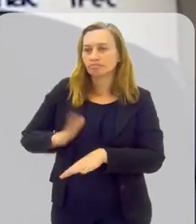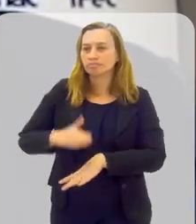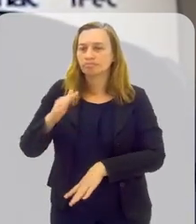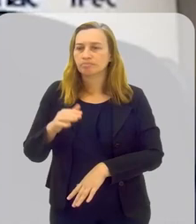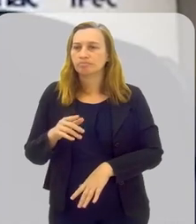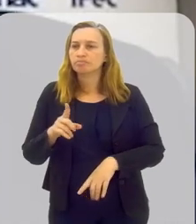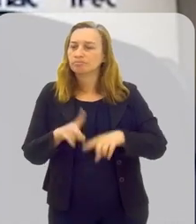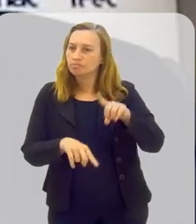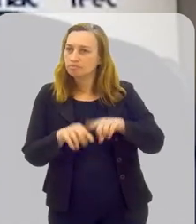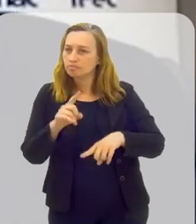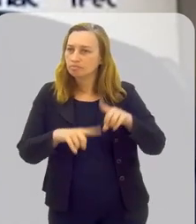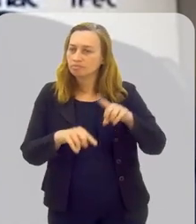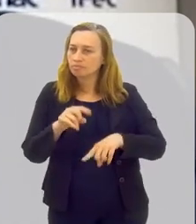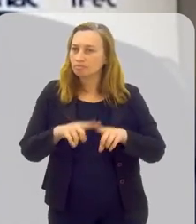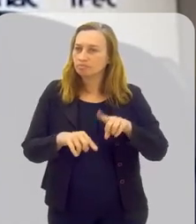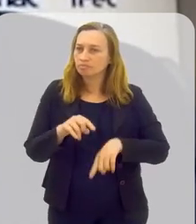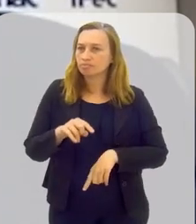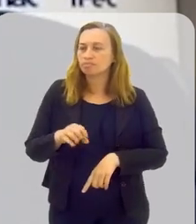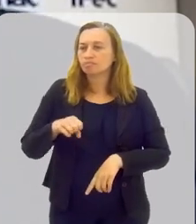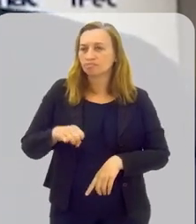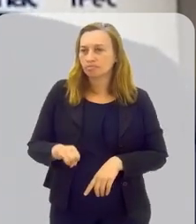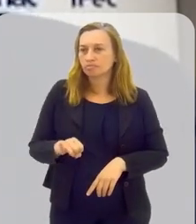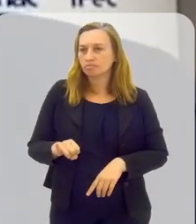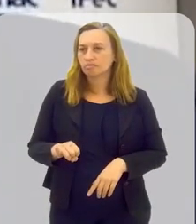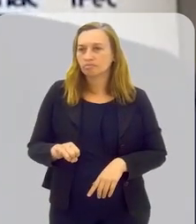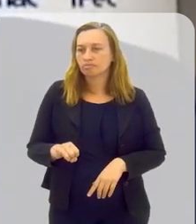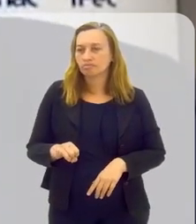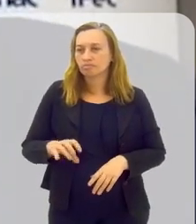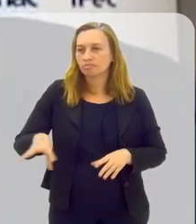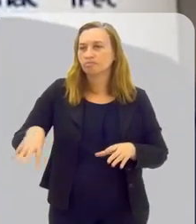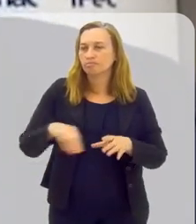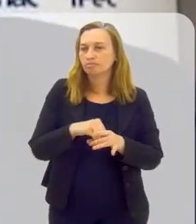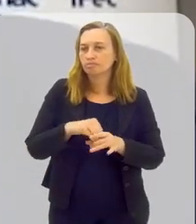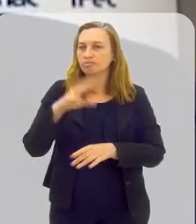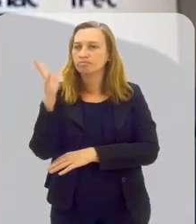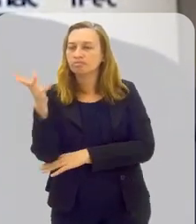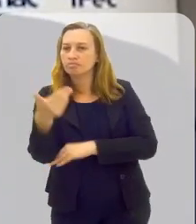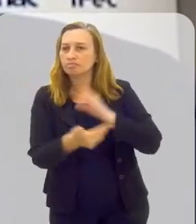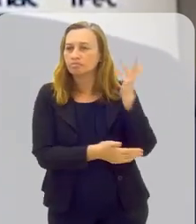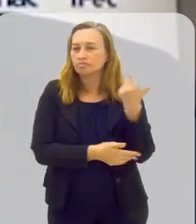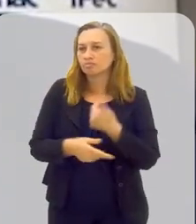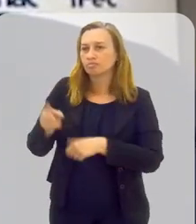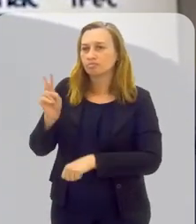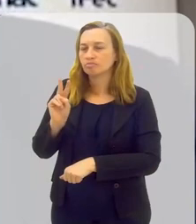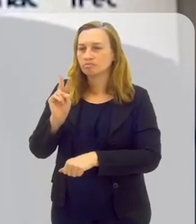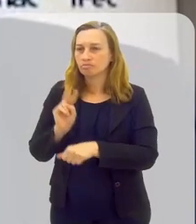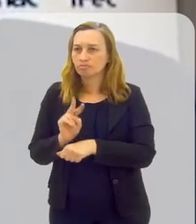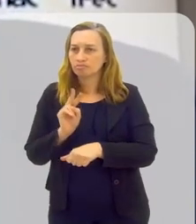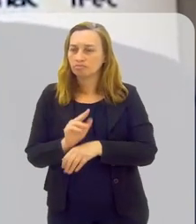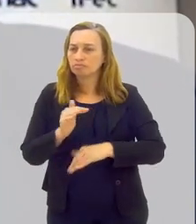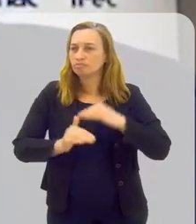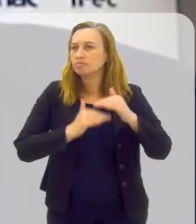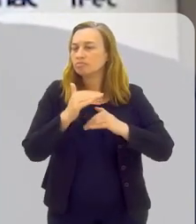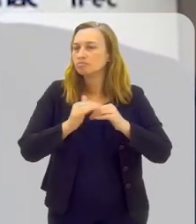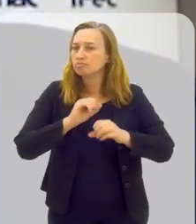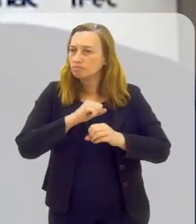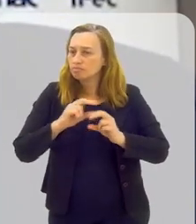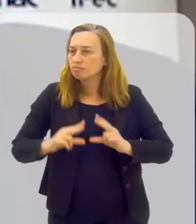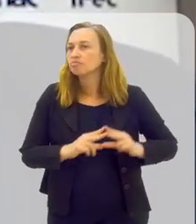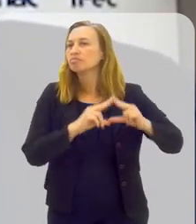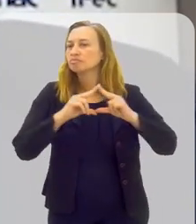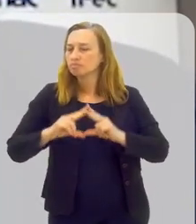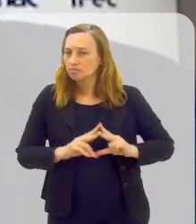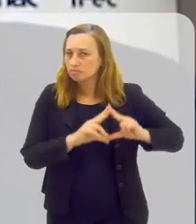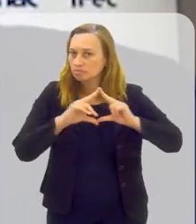mais por um determinado produto se eles fossem dentro de uma questão ambiental, se eles fossem dentro de processos de